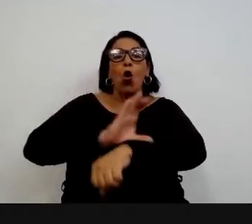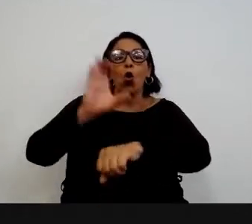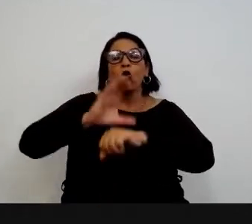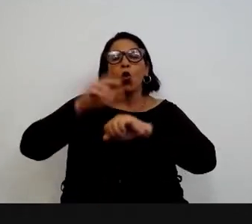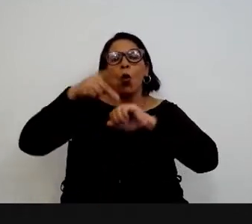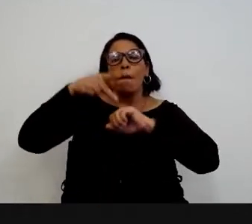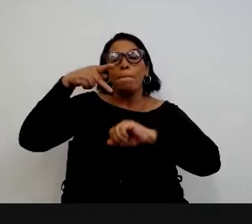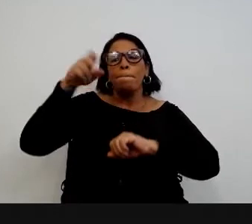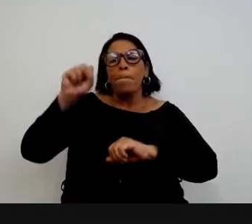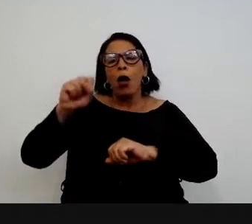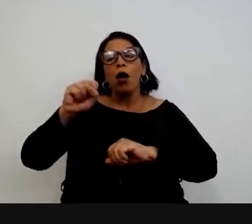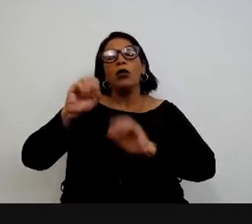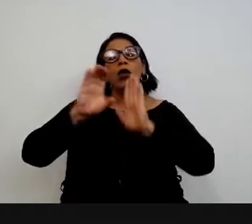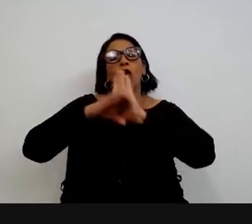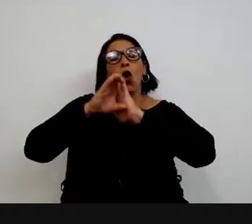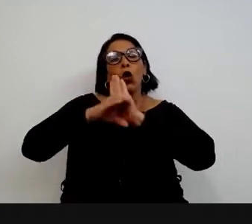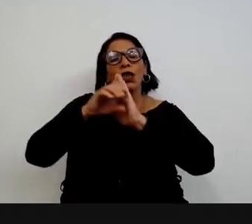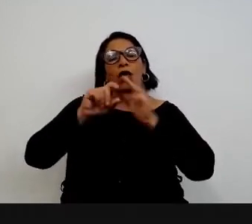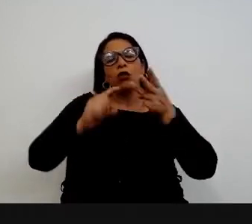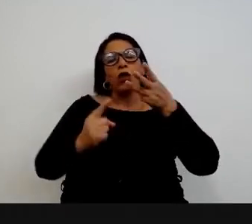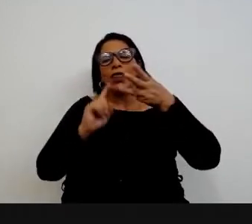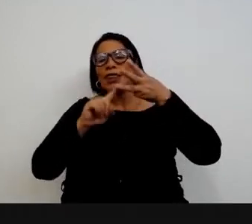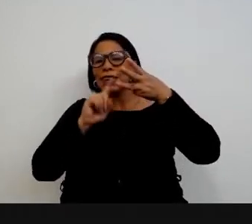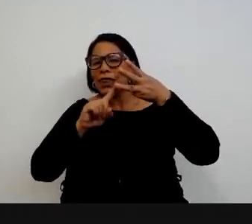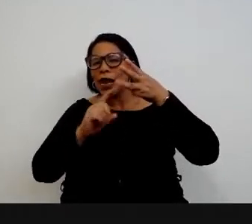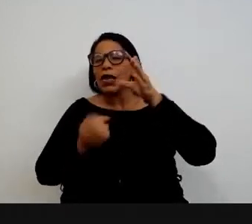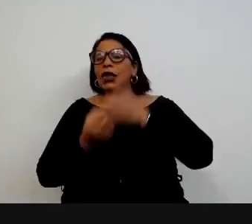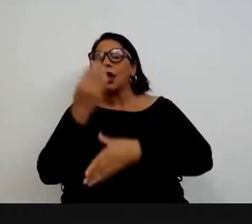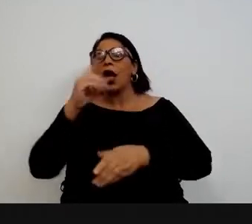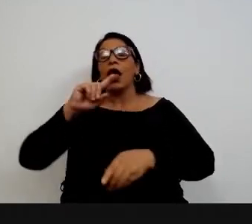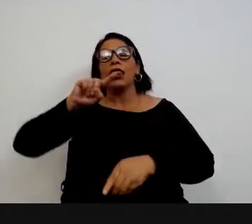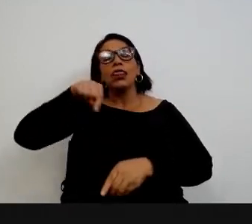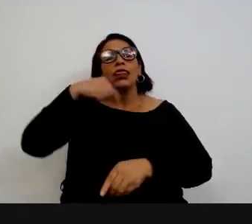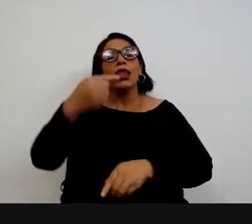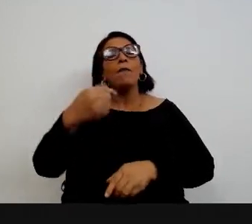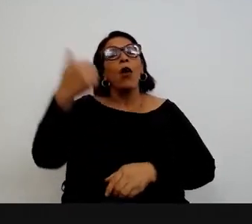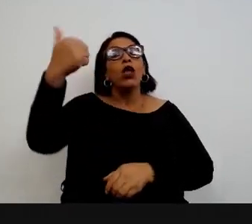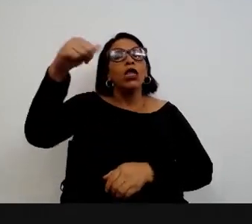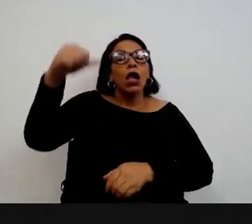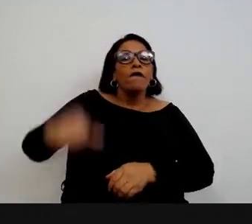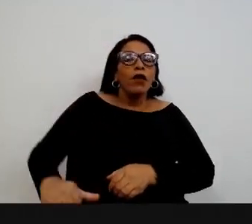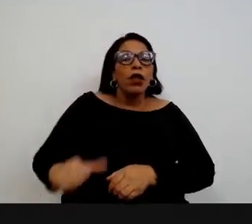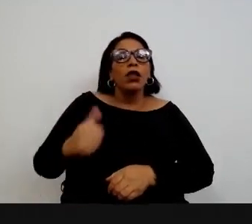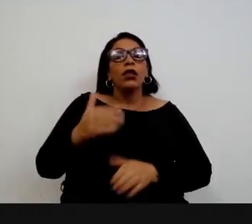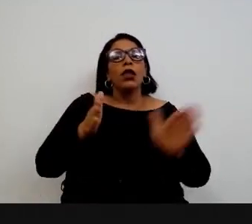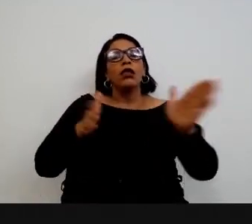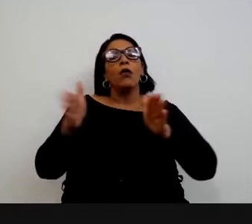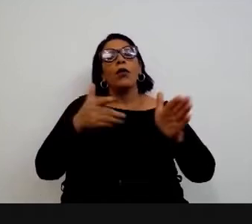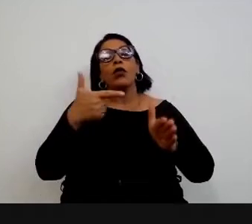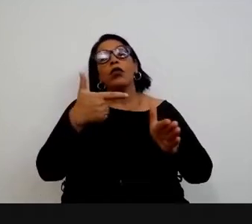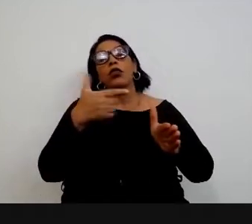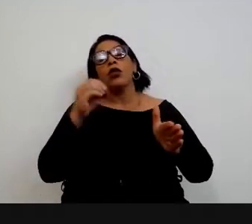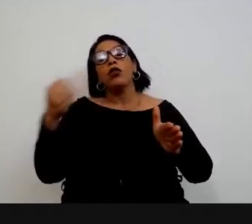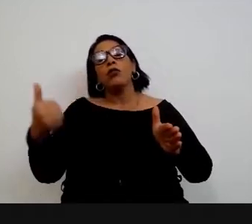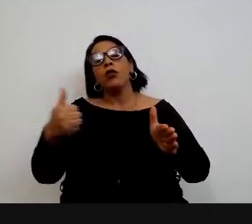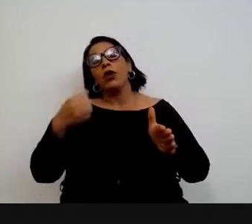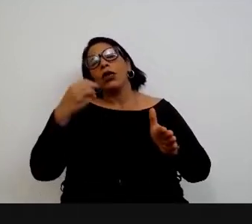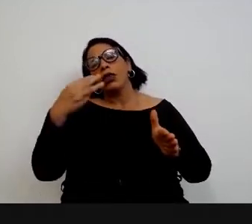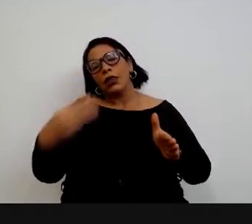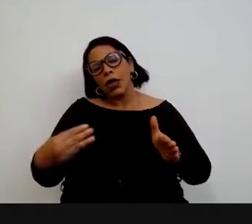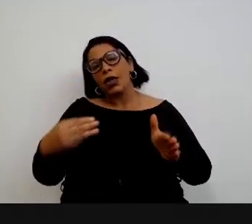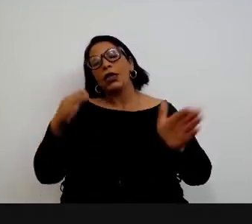é criado com o conceito 3. No primeiro ciclo avaliativo, de 2013 a 2016,